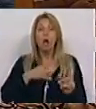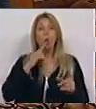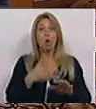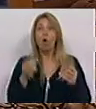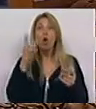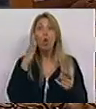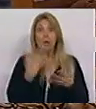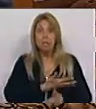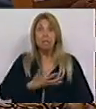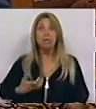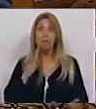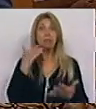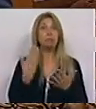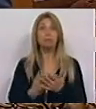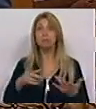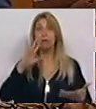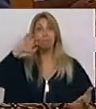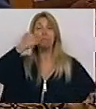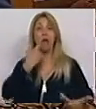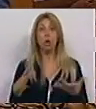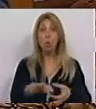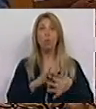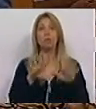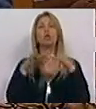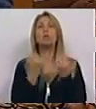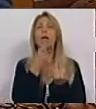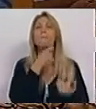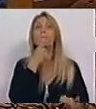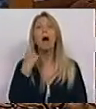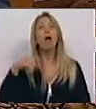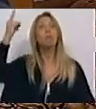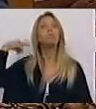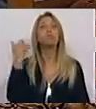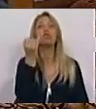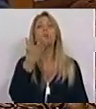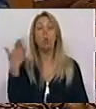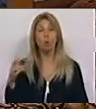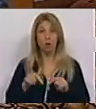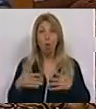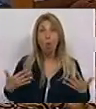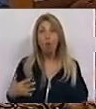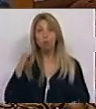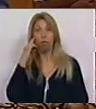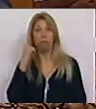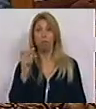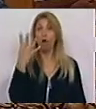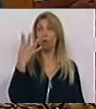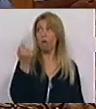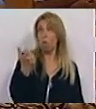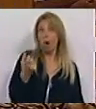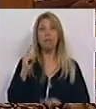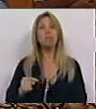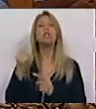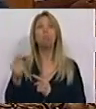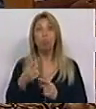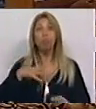justiça social. Foi em maio de 2011. Pois hoje, quase quatro anos depois, Portugal tem de facto a maior